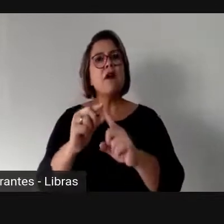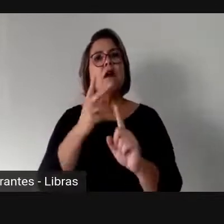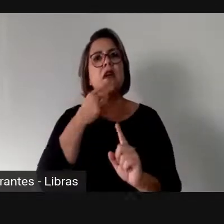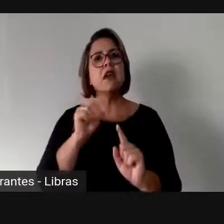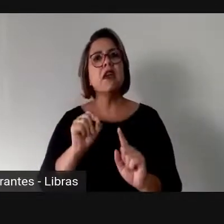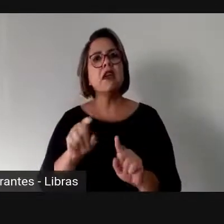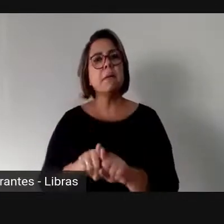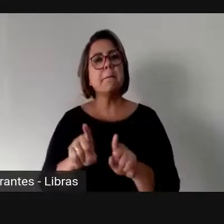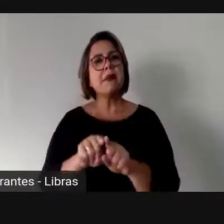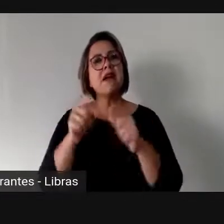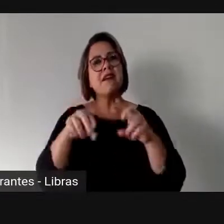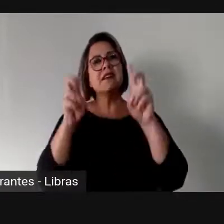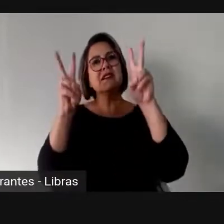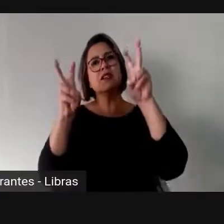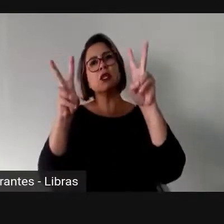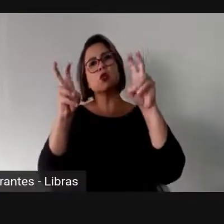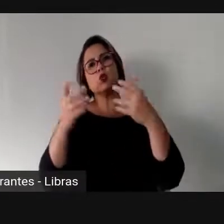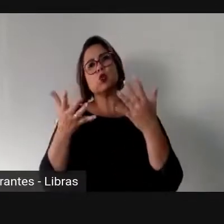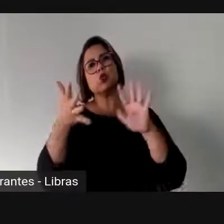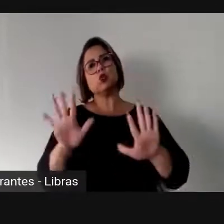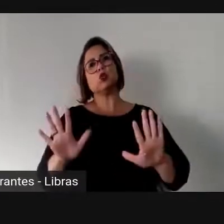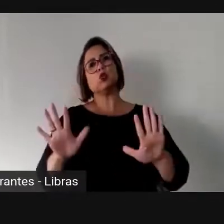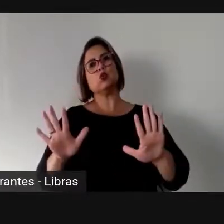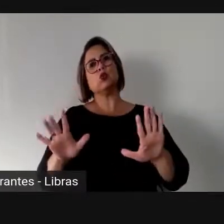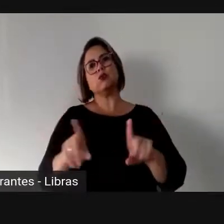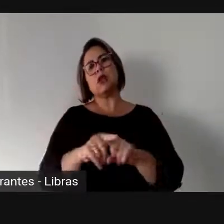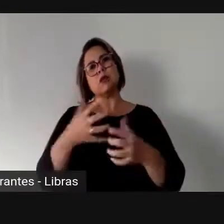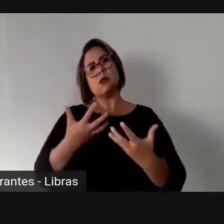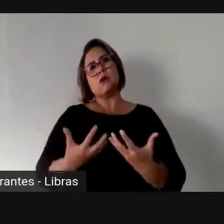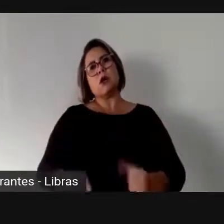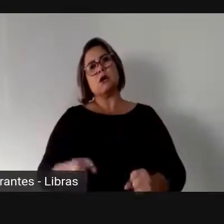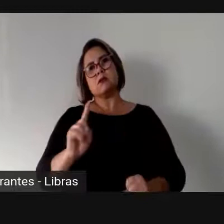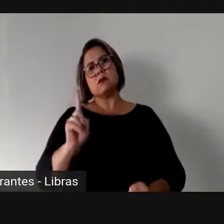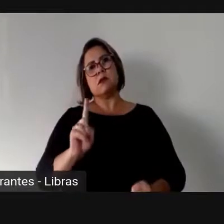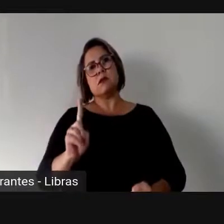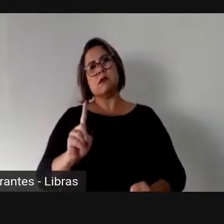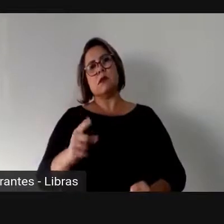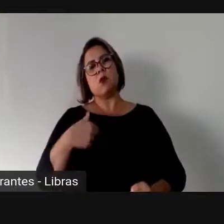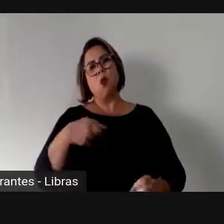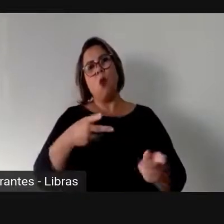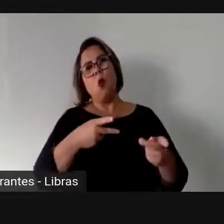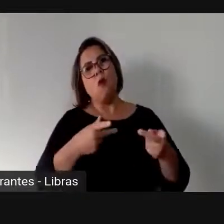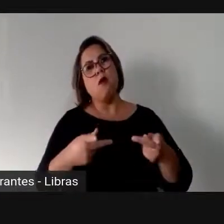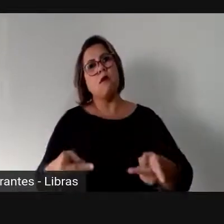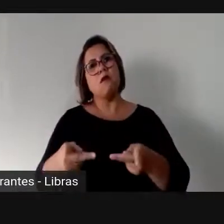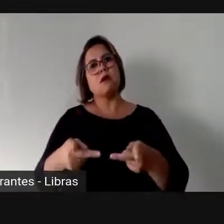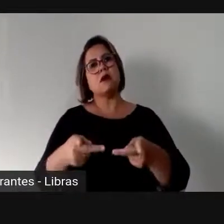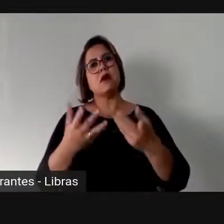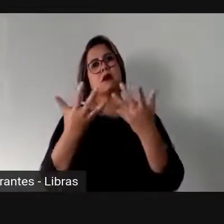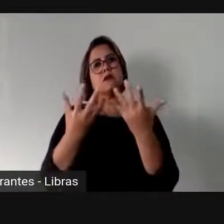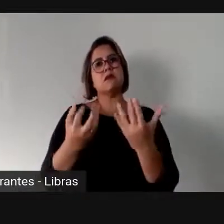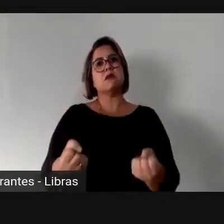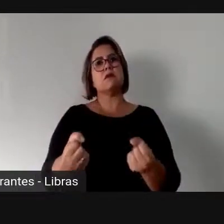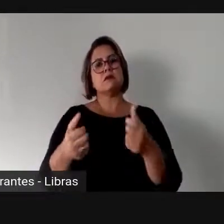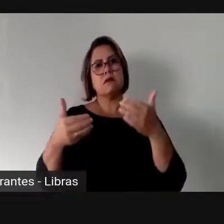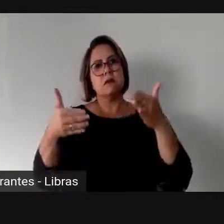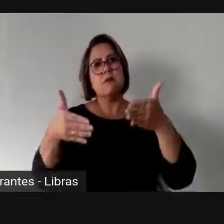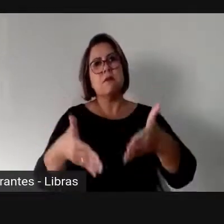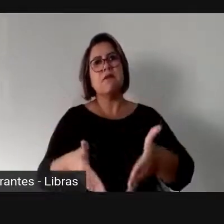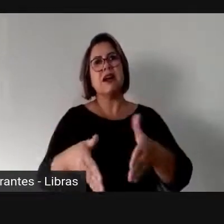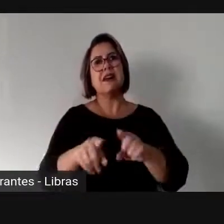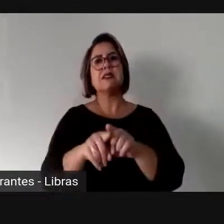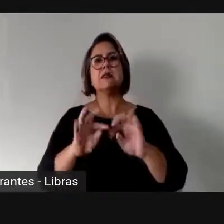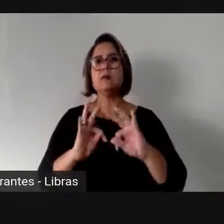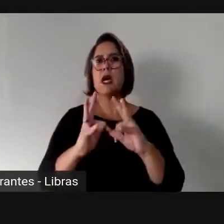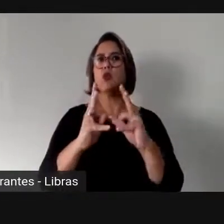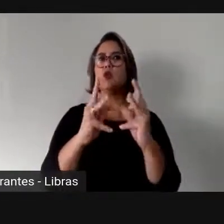de jogo nós não estamos dispostos a participar. Ou nos convide ou nos permita participar do jogo,